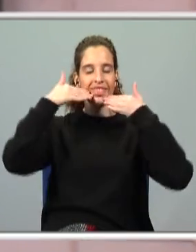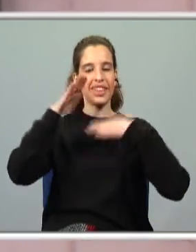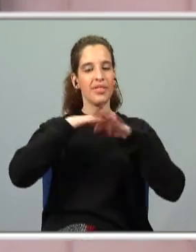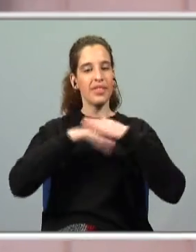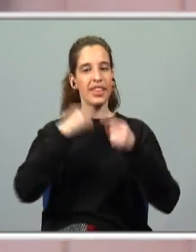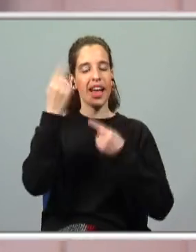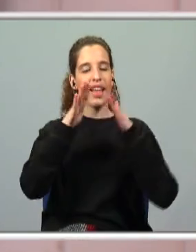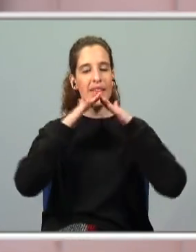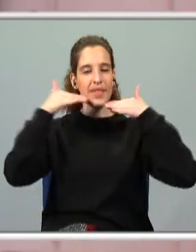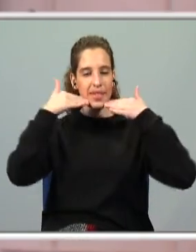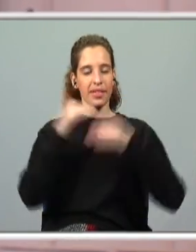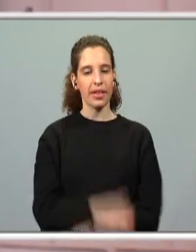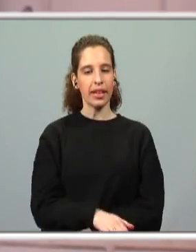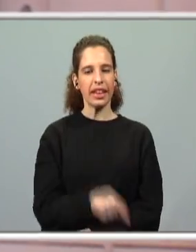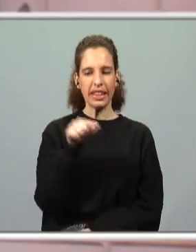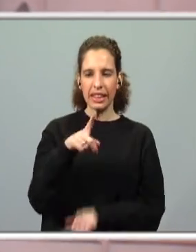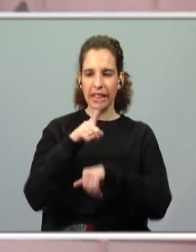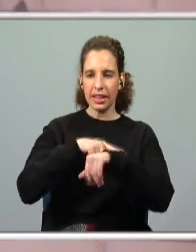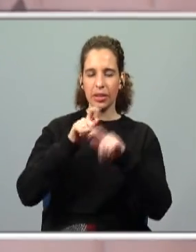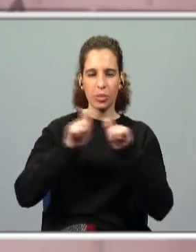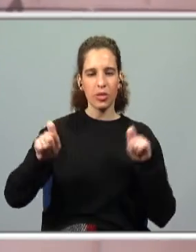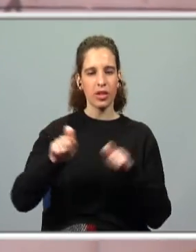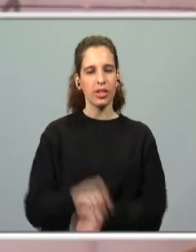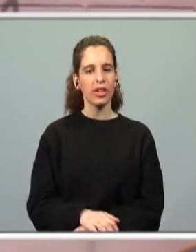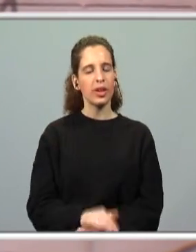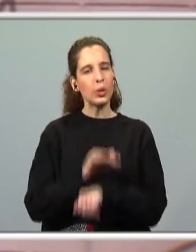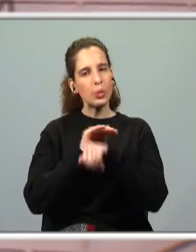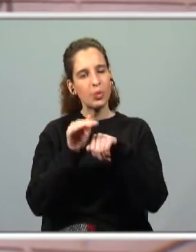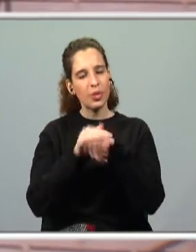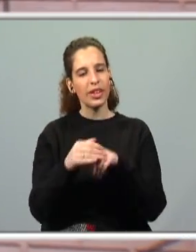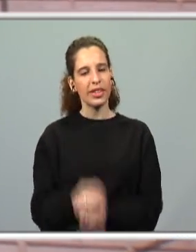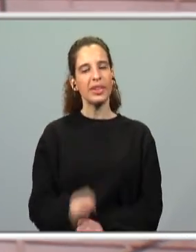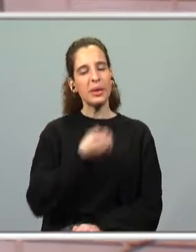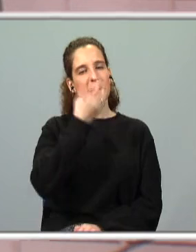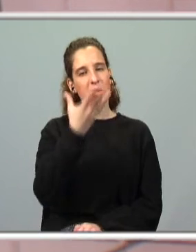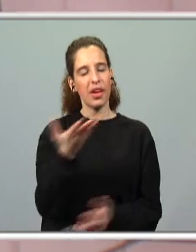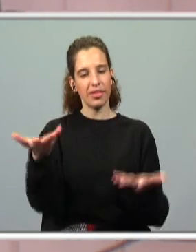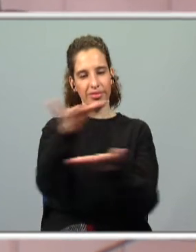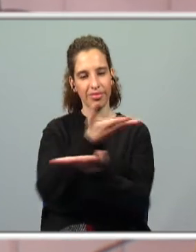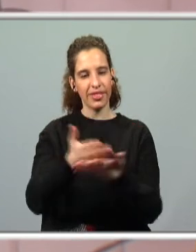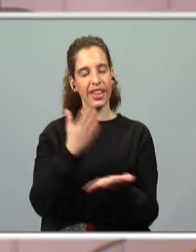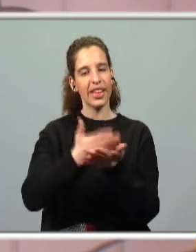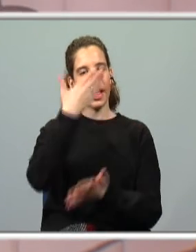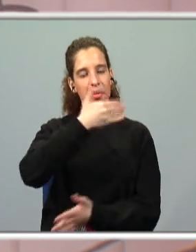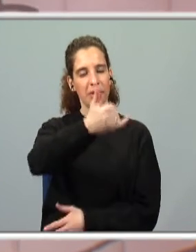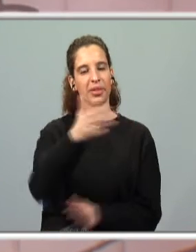alguém sorrir. E, nestes momentos, sejam gentis e simpáticos uns para os outros. Até ao próximo bloco.